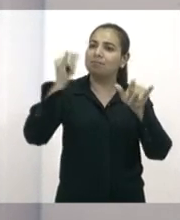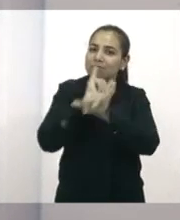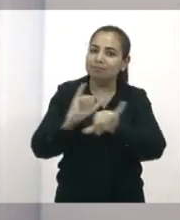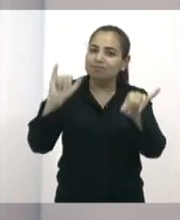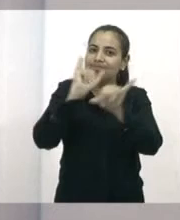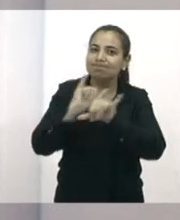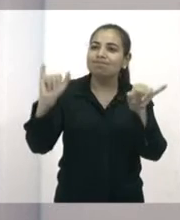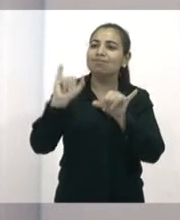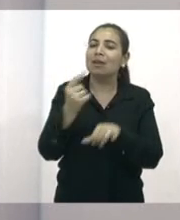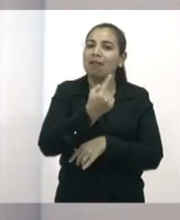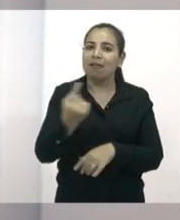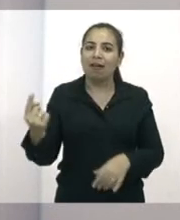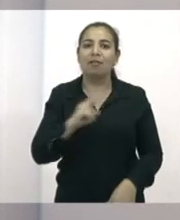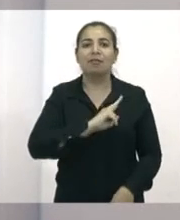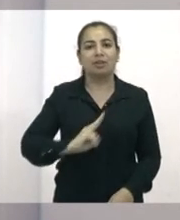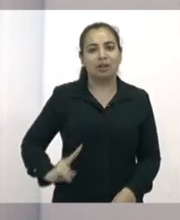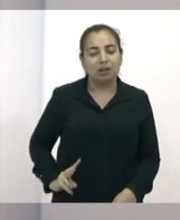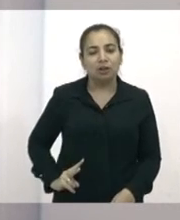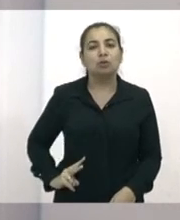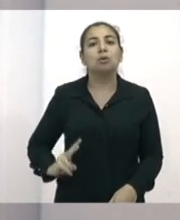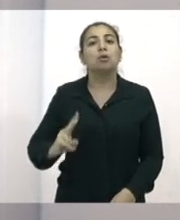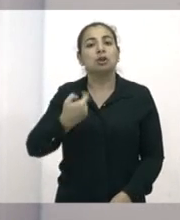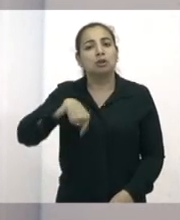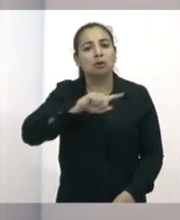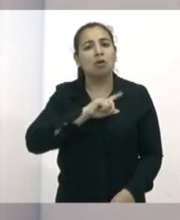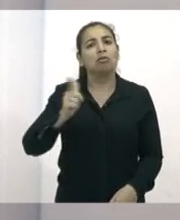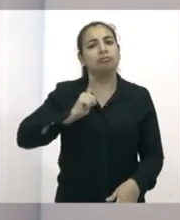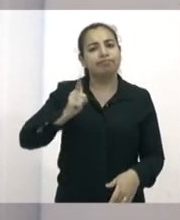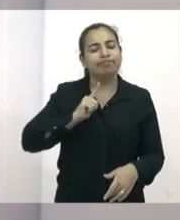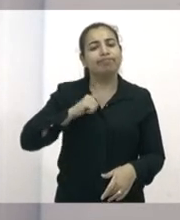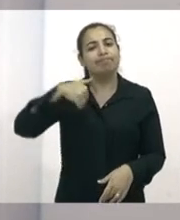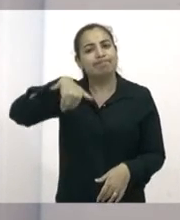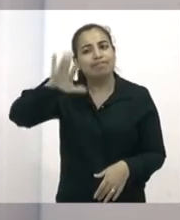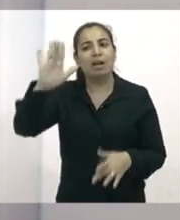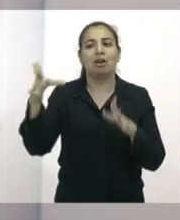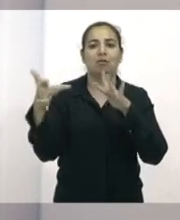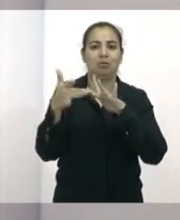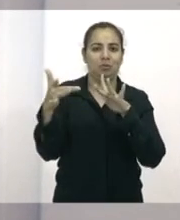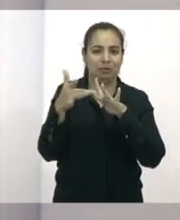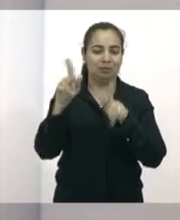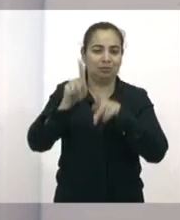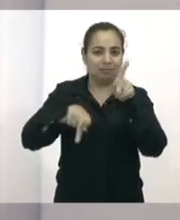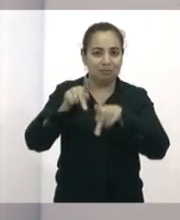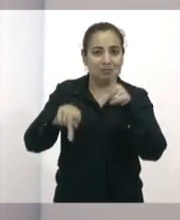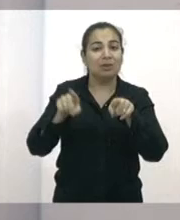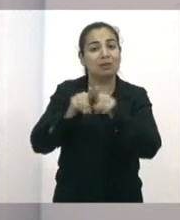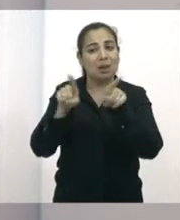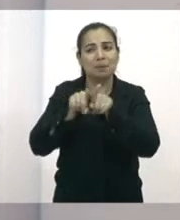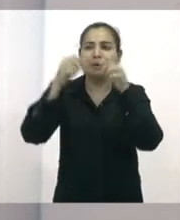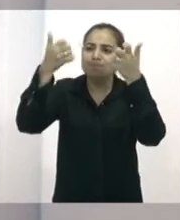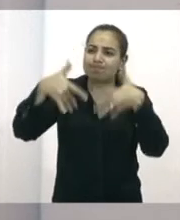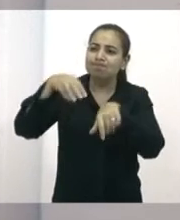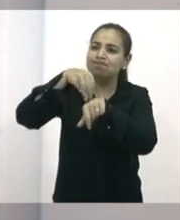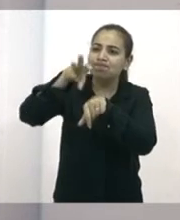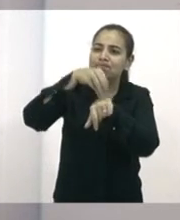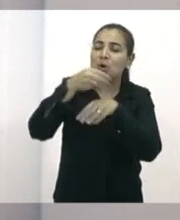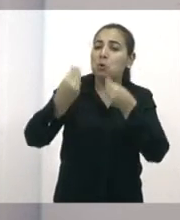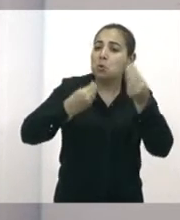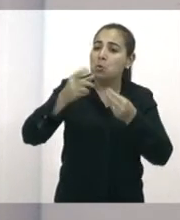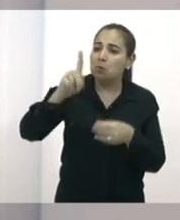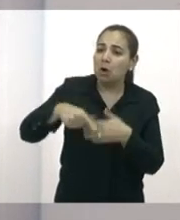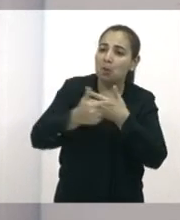vereadoras, dos vereadores, para que a gente possa ter um contato maior com a população, esclarecer qual é o nosso trabalho, que não é só